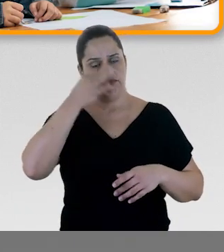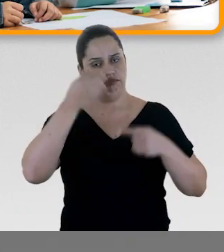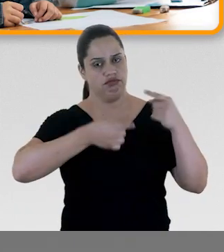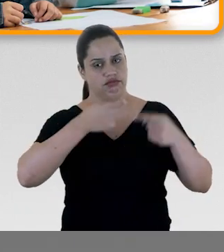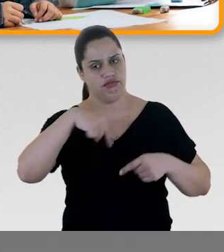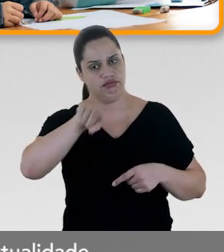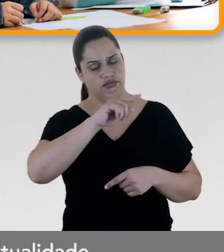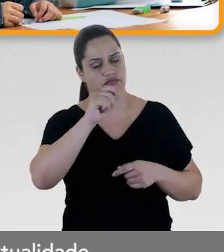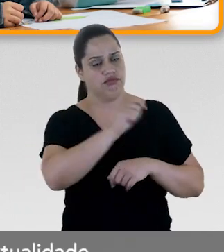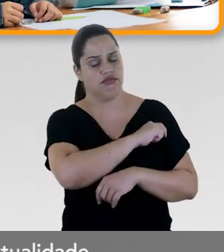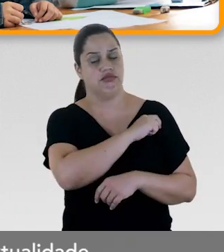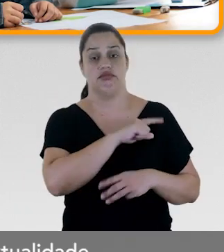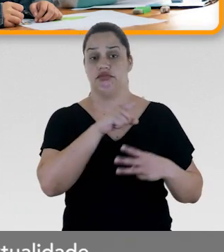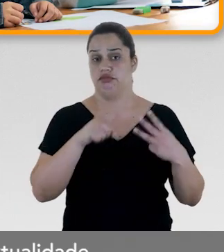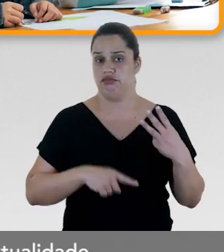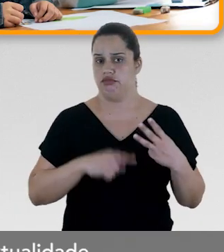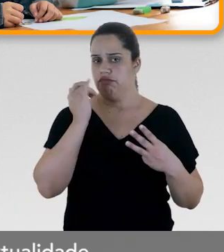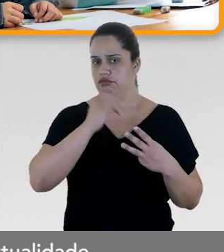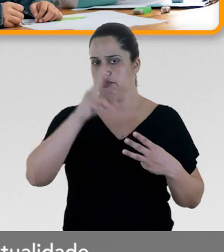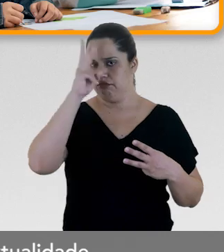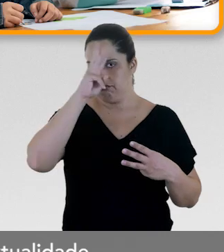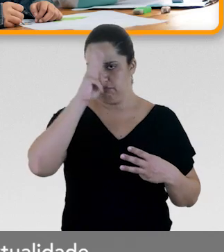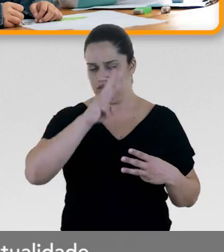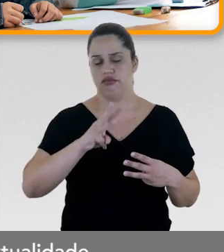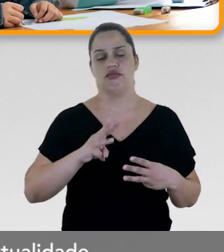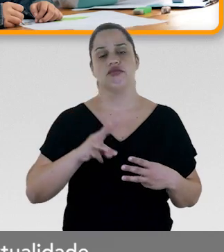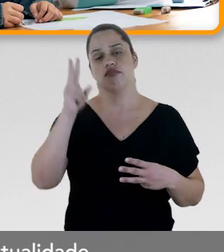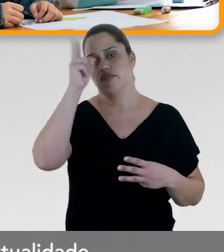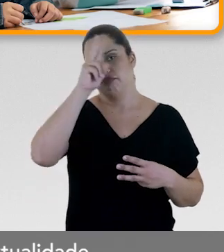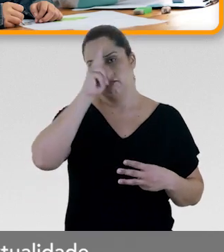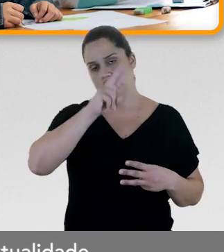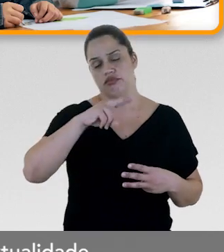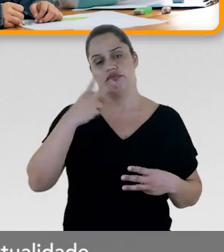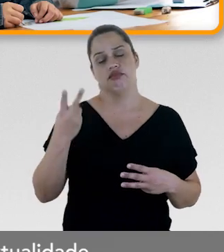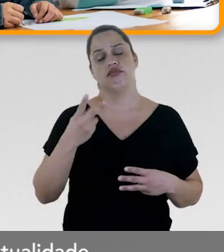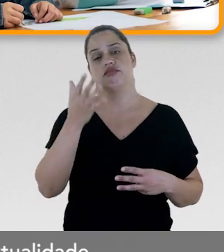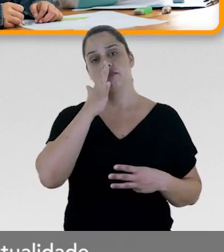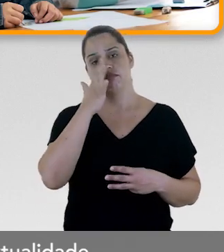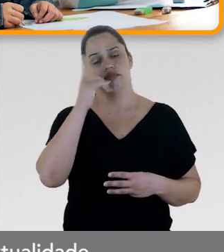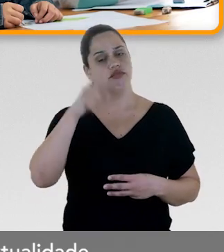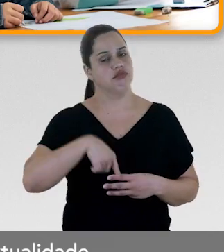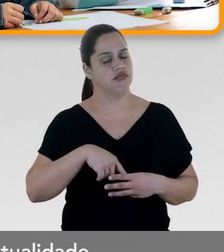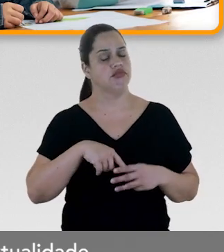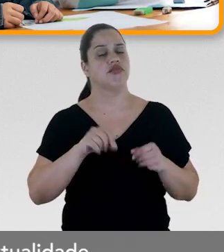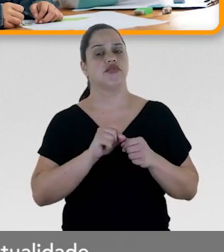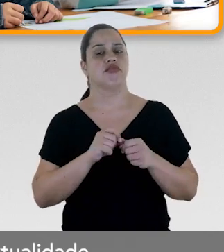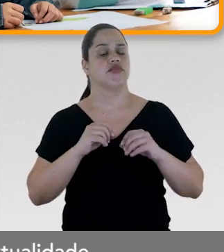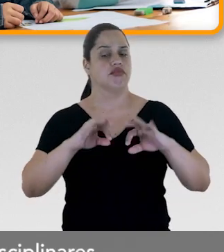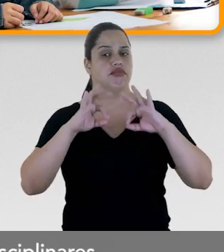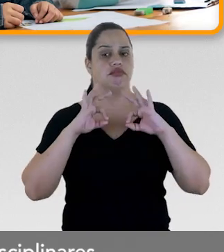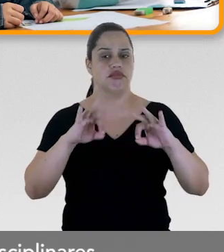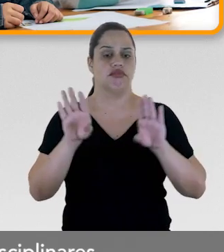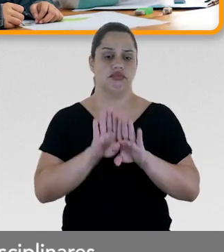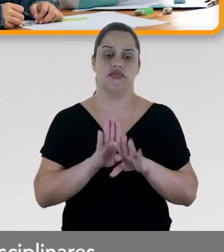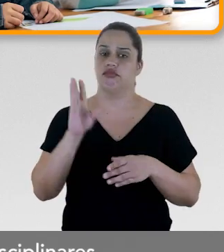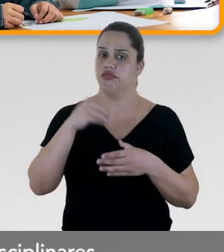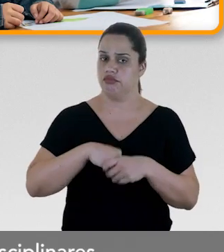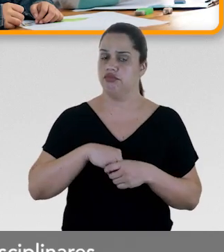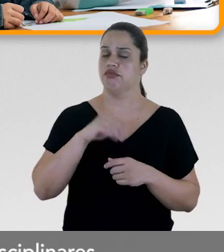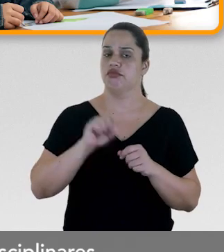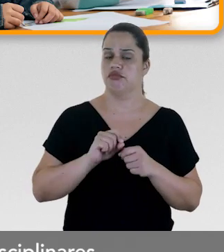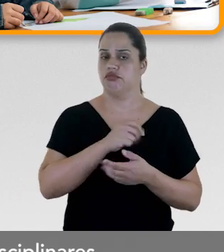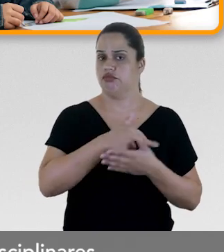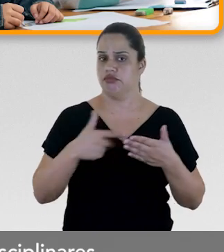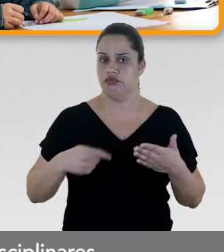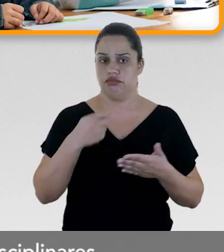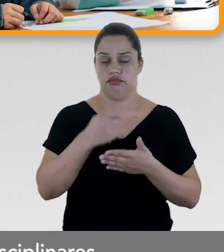estudantes. Três histórias de encanto é uma obra rica em intertextualidade. Por isso, considere